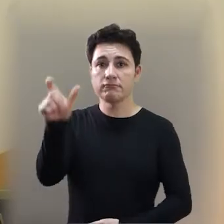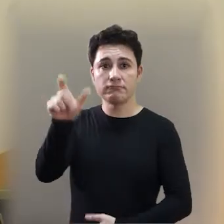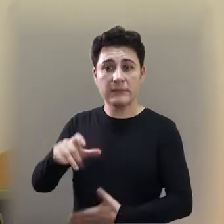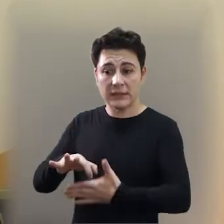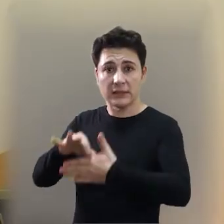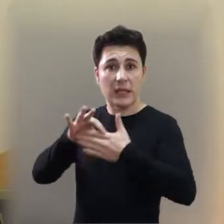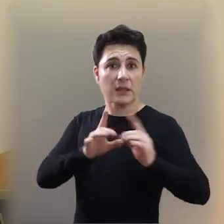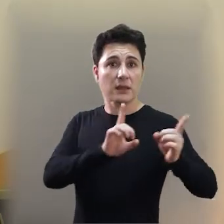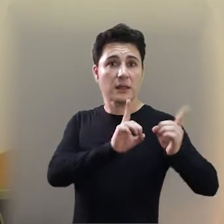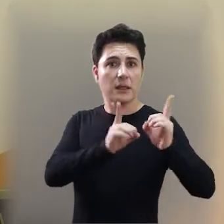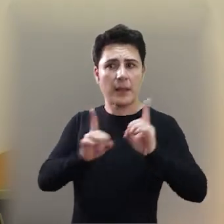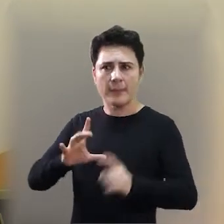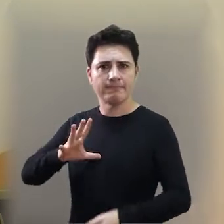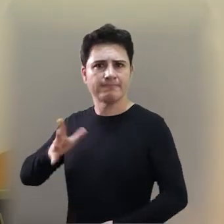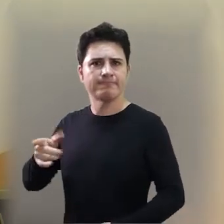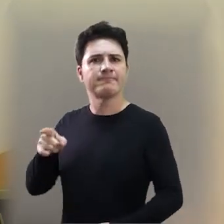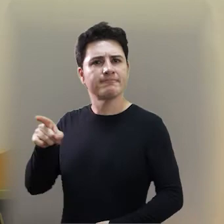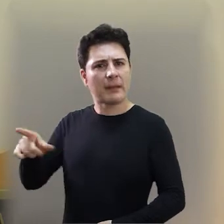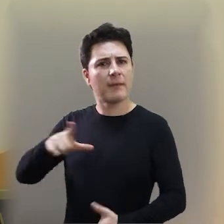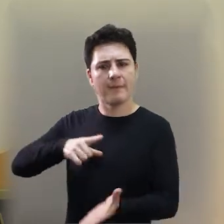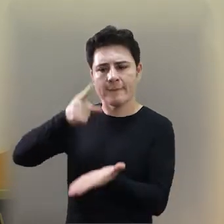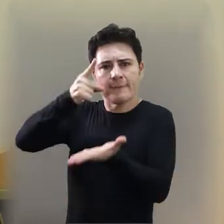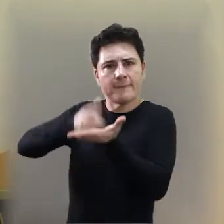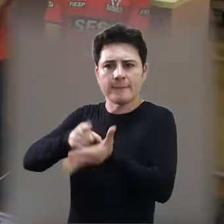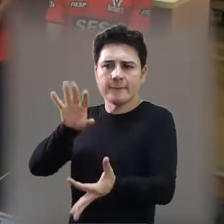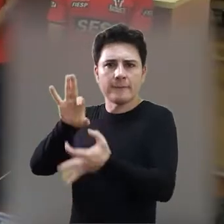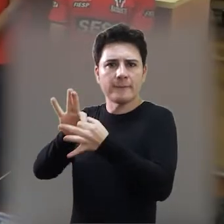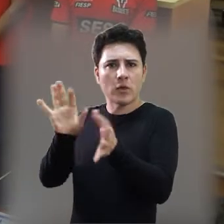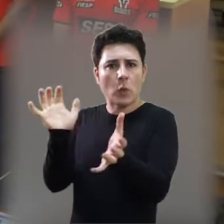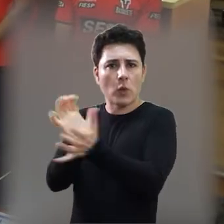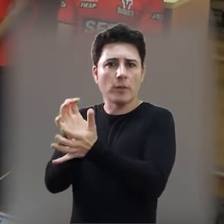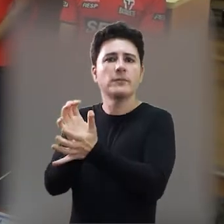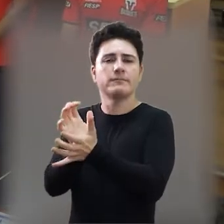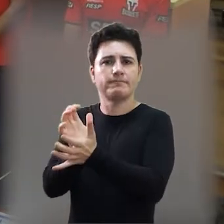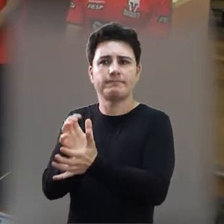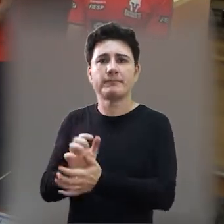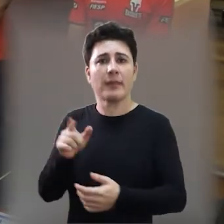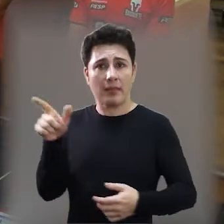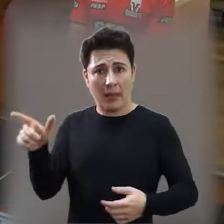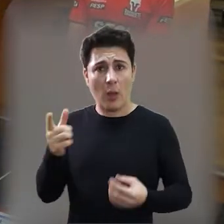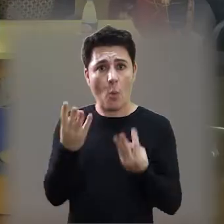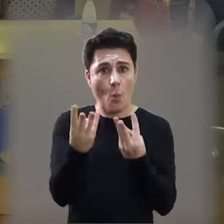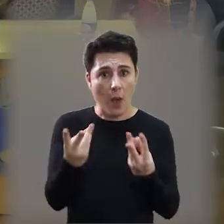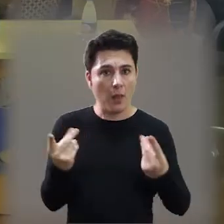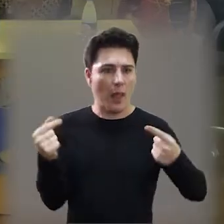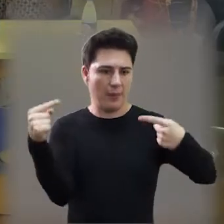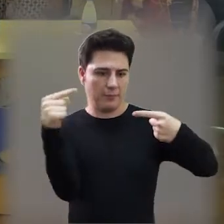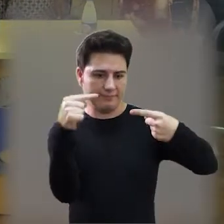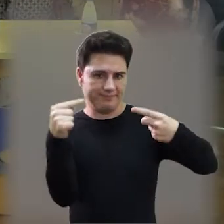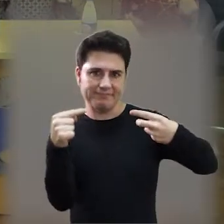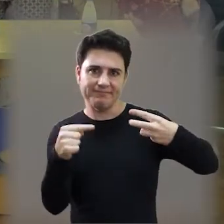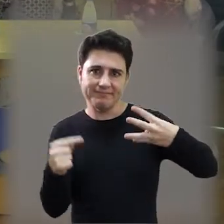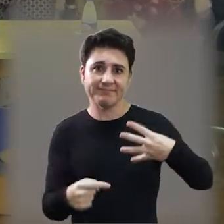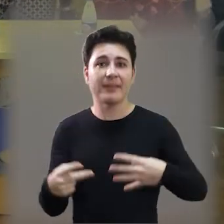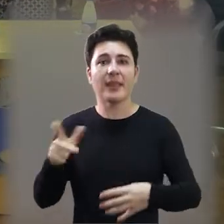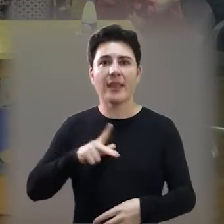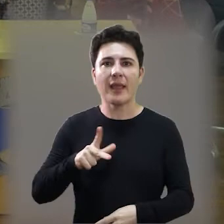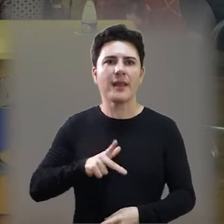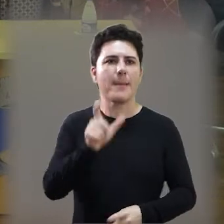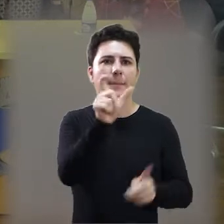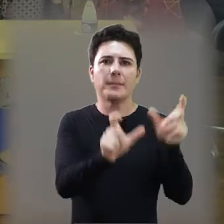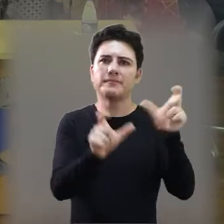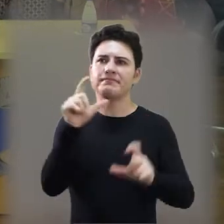Um líder dinâmico, altruísta e comprometido com a sua equipe. Essas qualidades estiveram